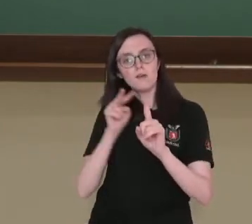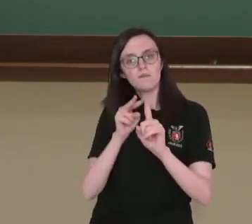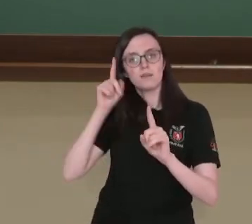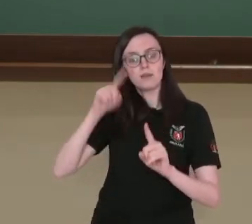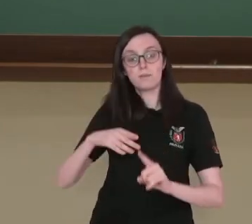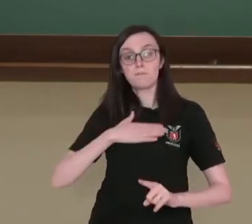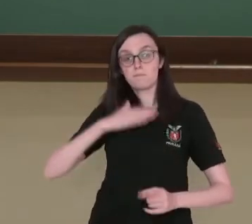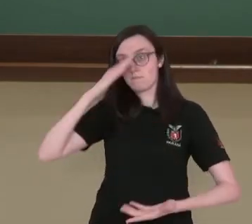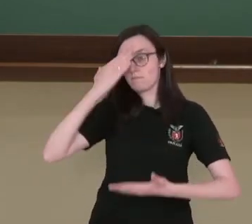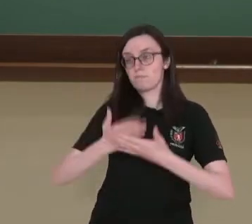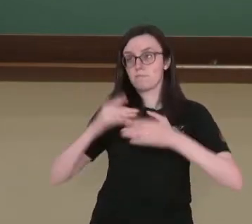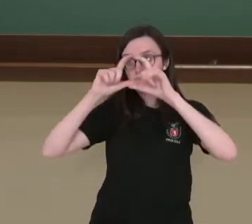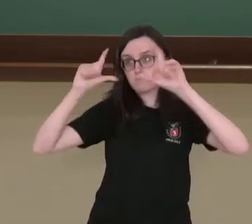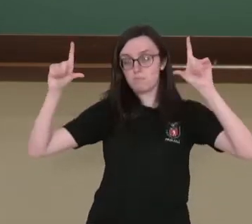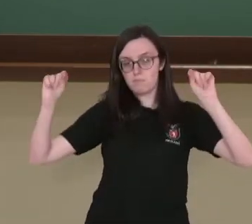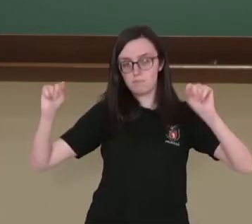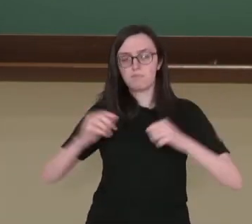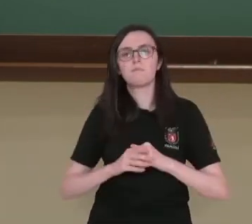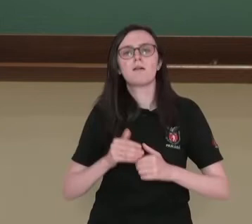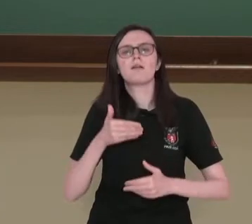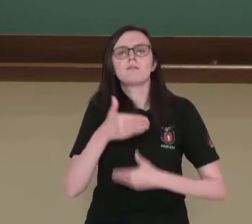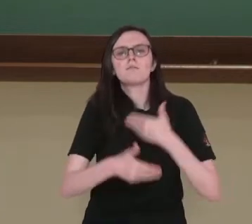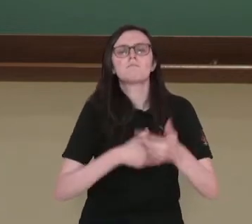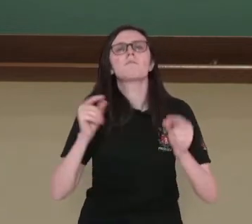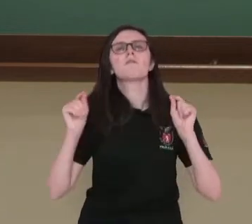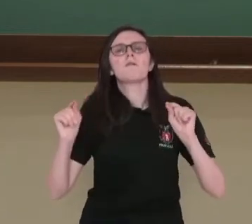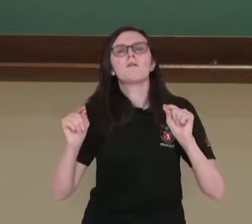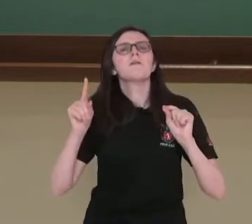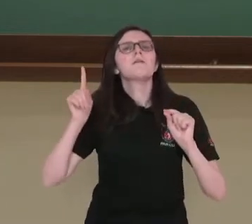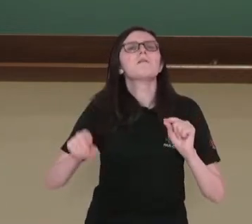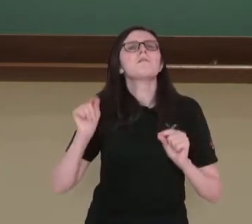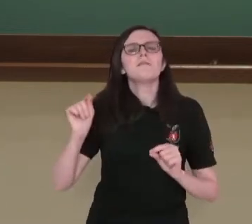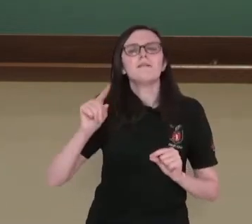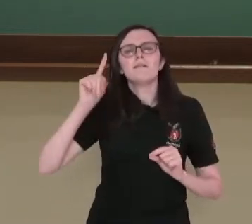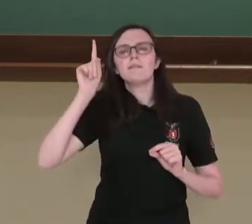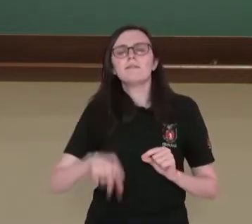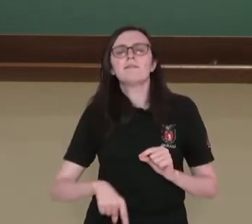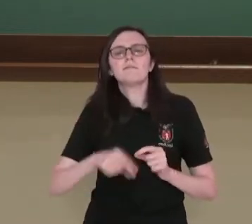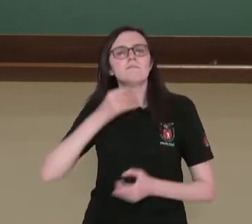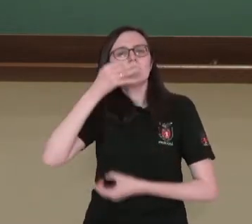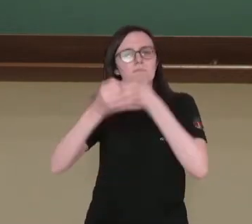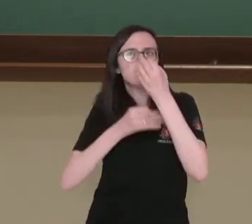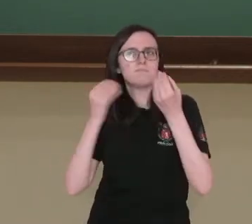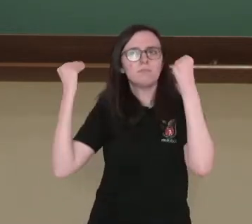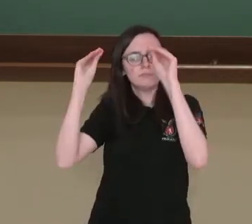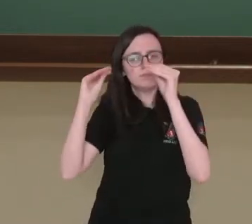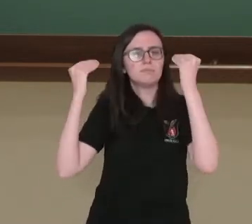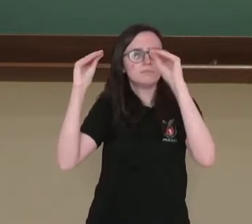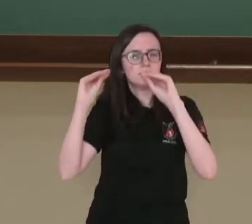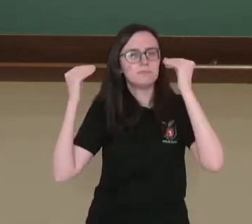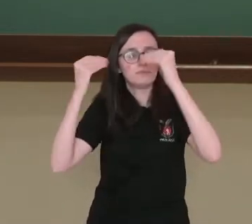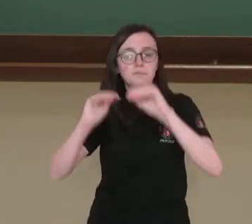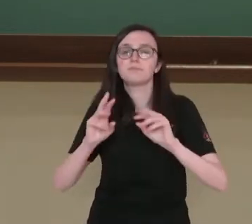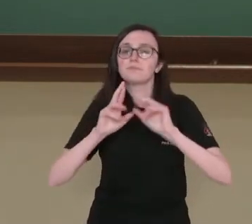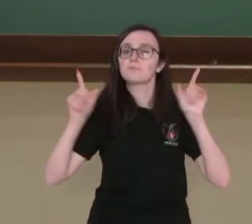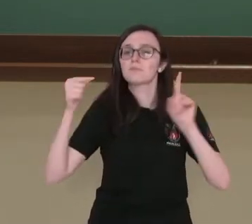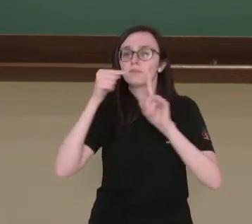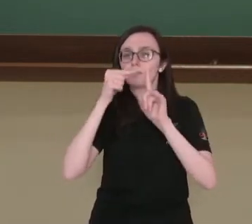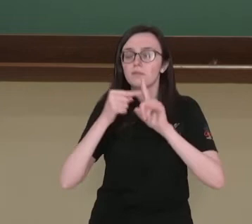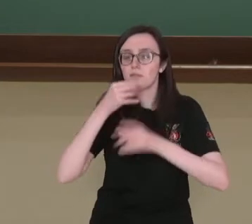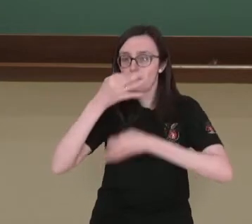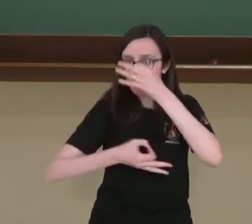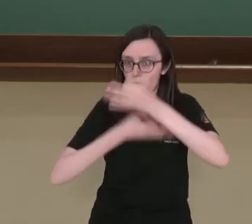tese. No desenvolvimento ele vai colocar o quê? Os argumentos, né? Diferentes tipos de